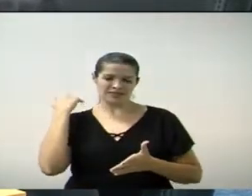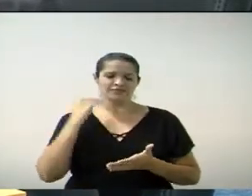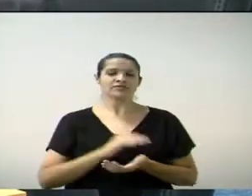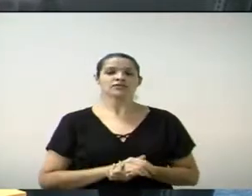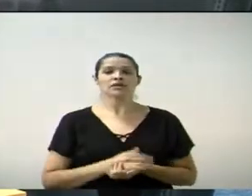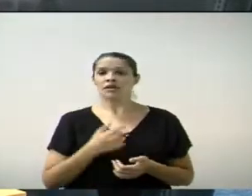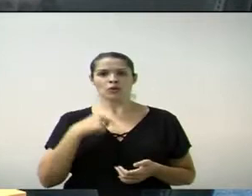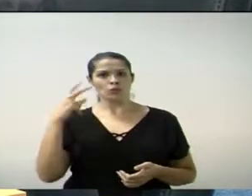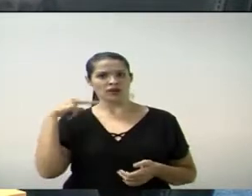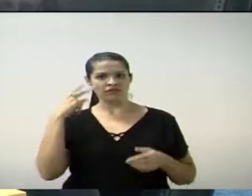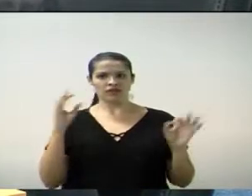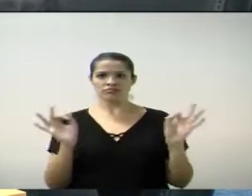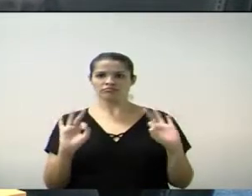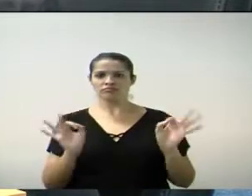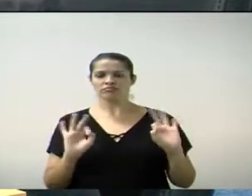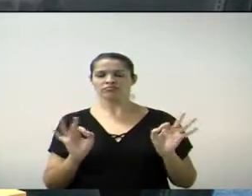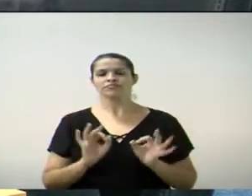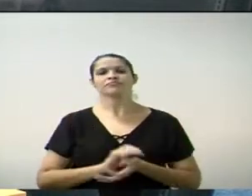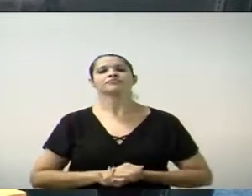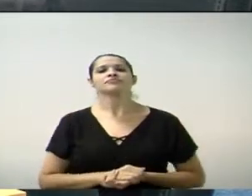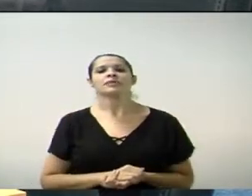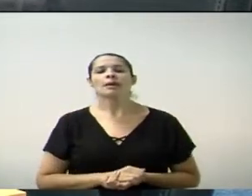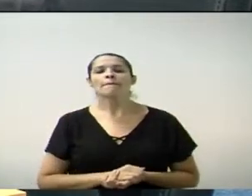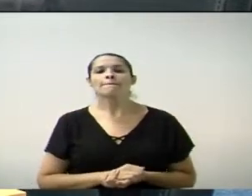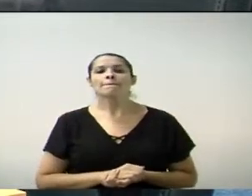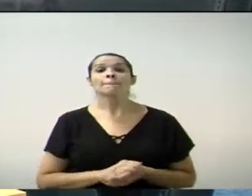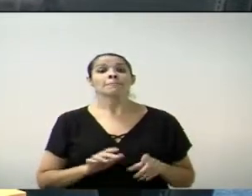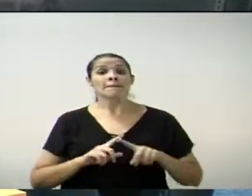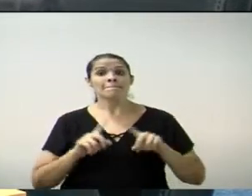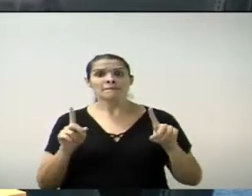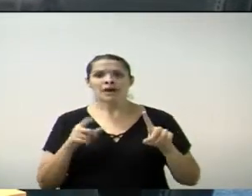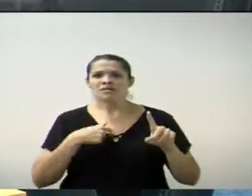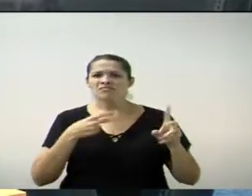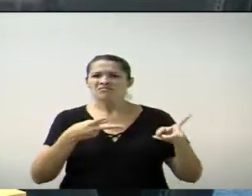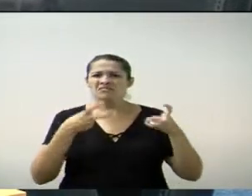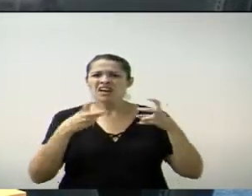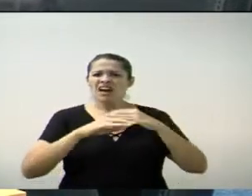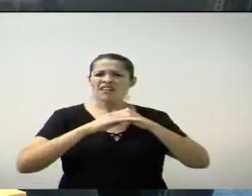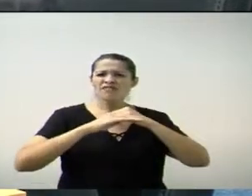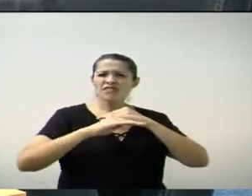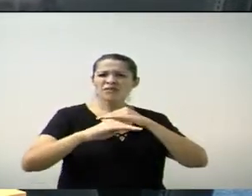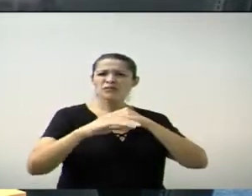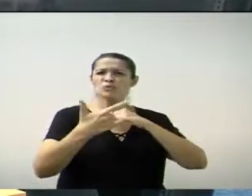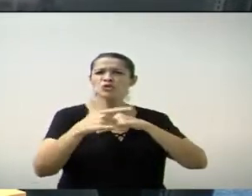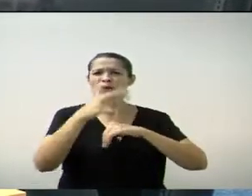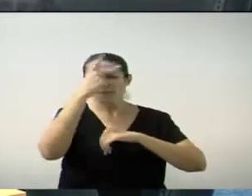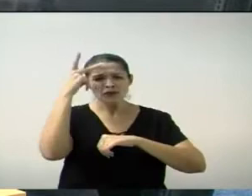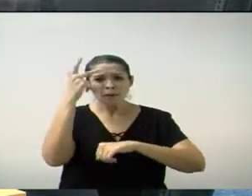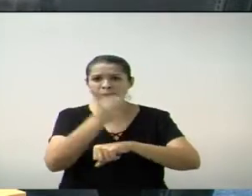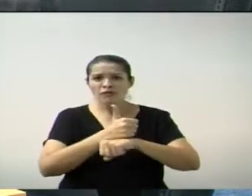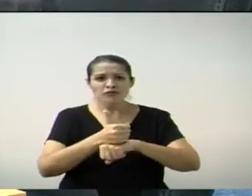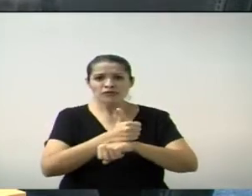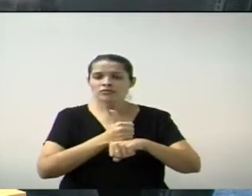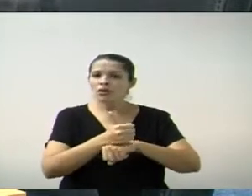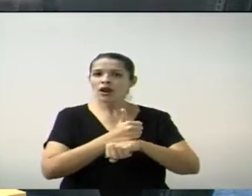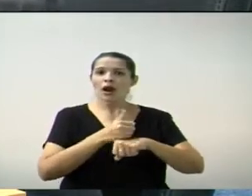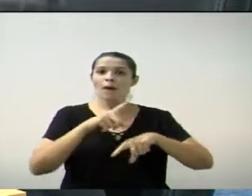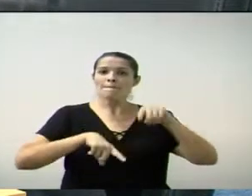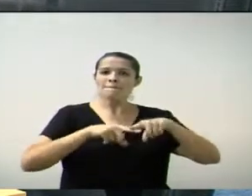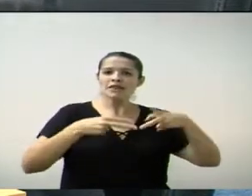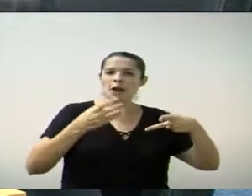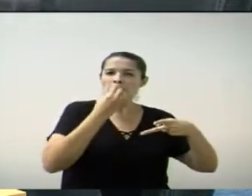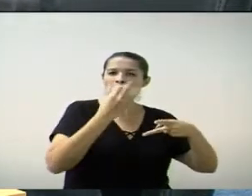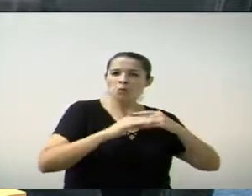da drenagem, tanto profunda quanto superficial, asfalto feito sem abaulamento e sem a devida infraestrutura mínima.